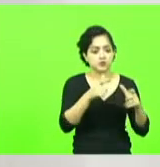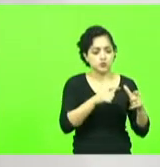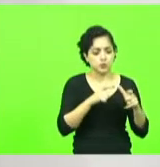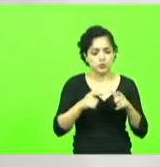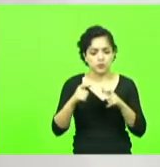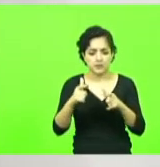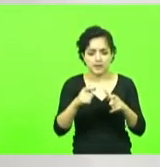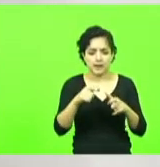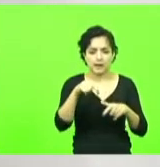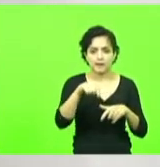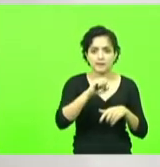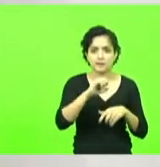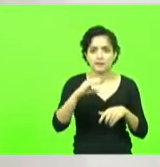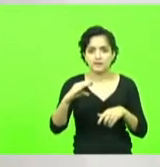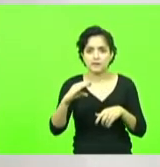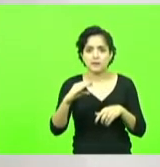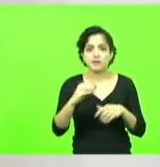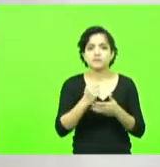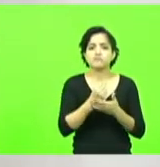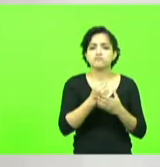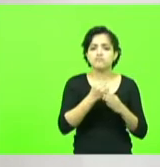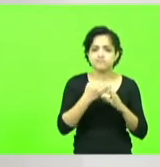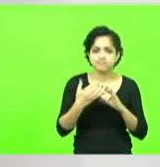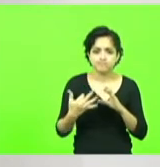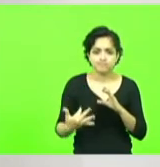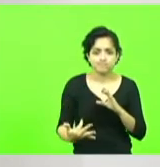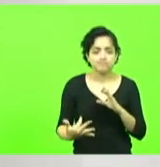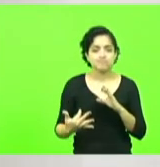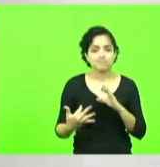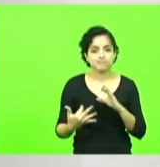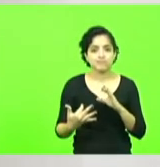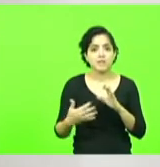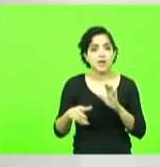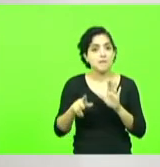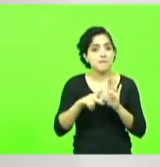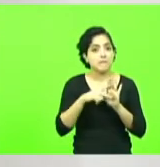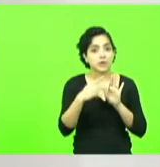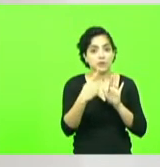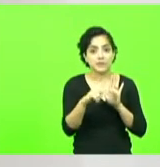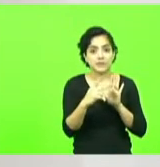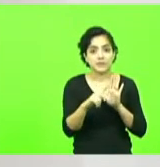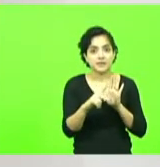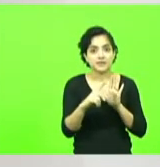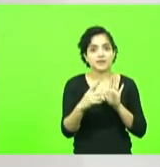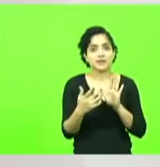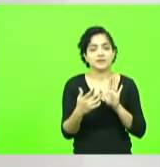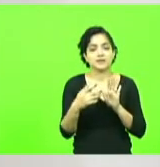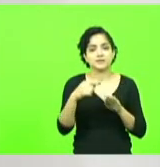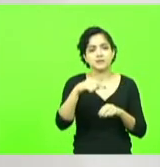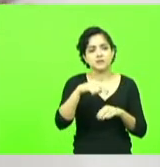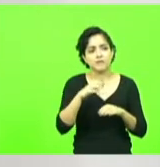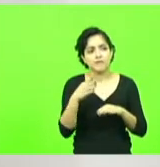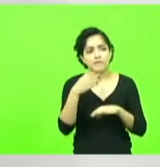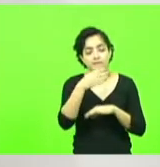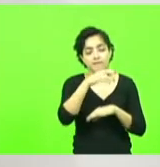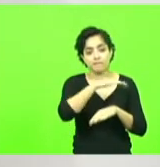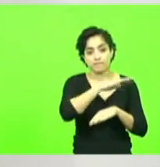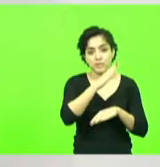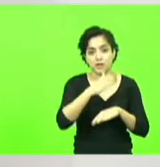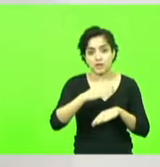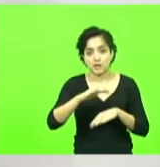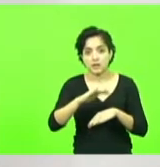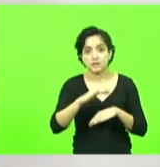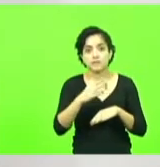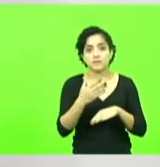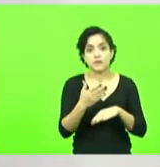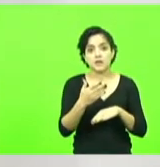tem aquela sua característica peculiar vai lá para o Médio Vale próximo da terra da minha mãe